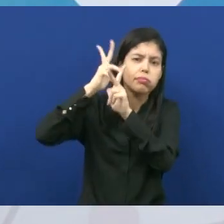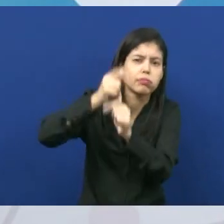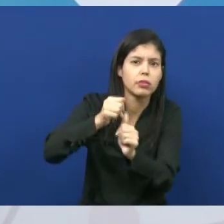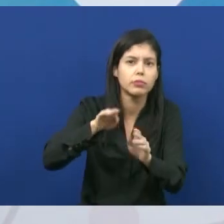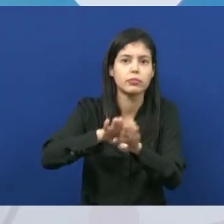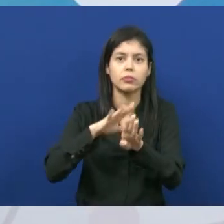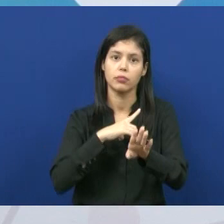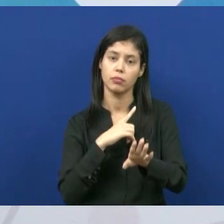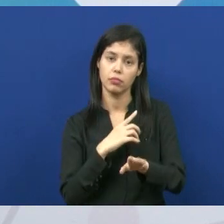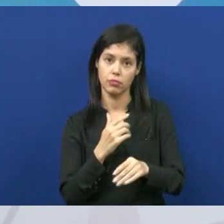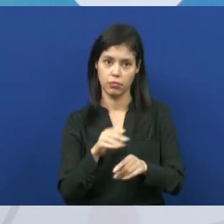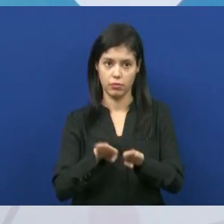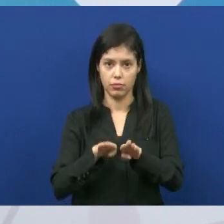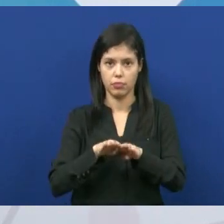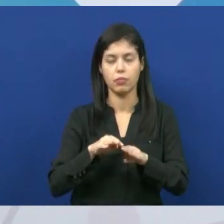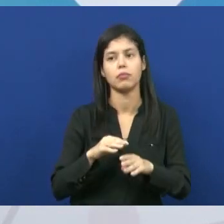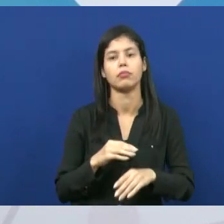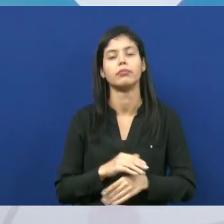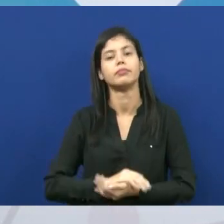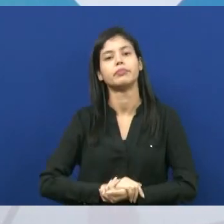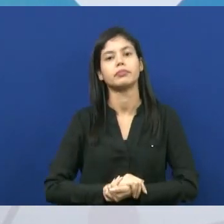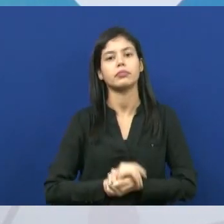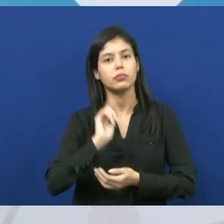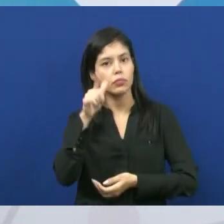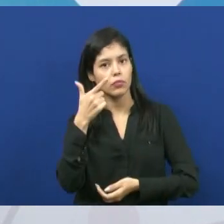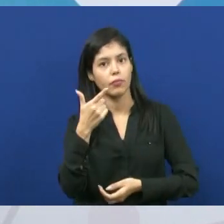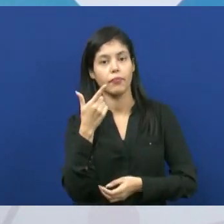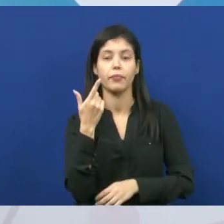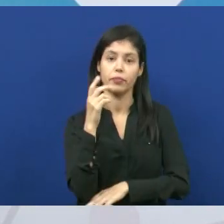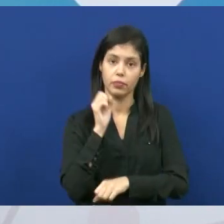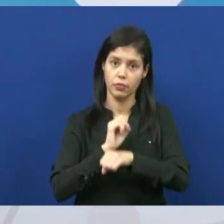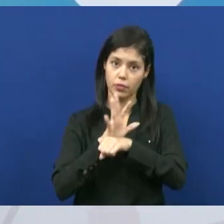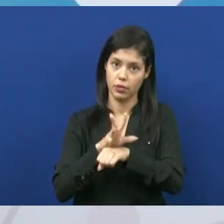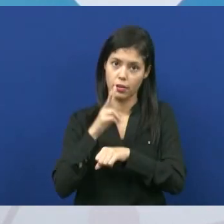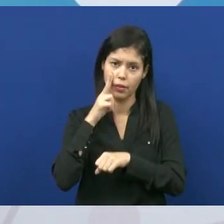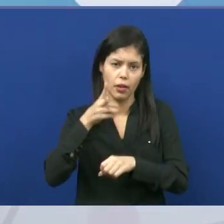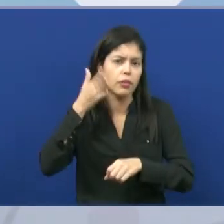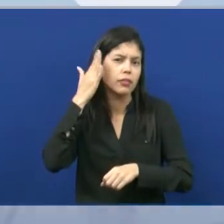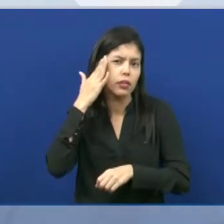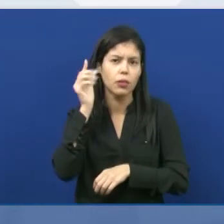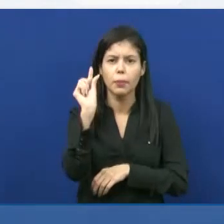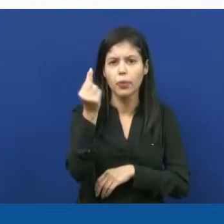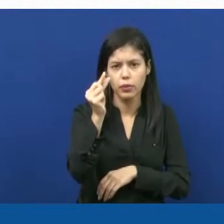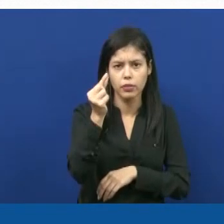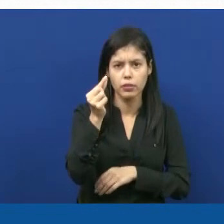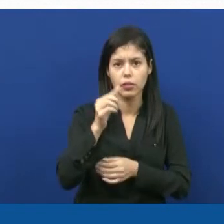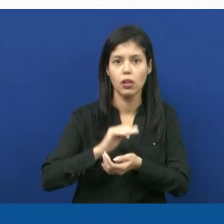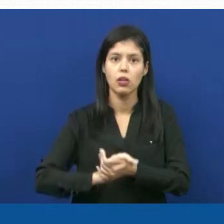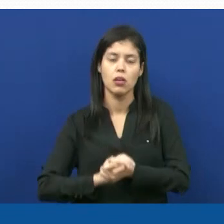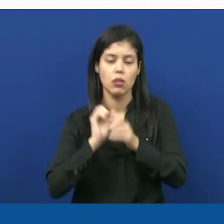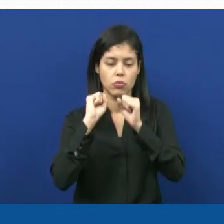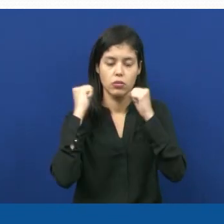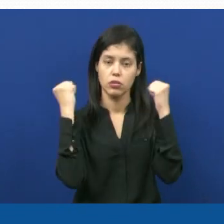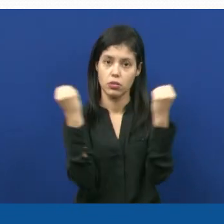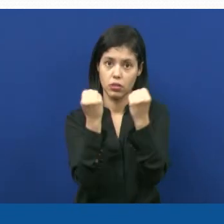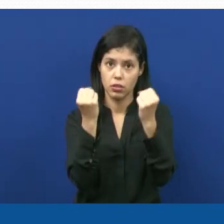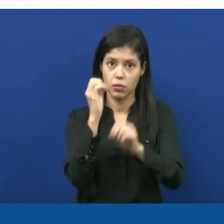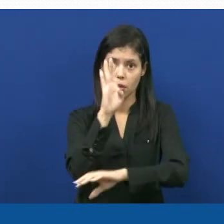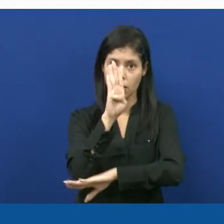muito grande? No próximo slide aí, a gente vai entender um pouquinho do sistema